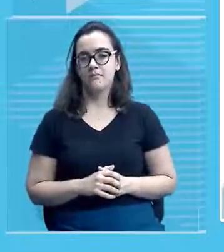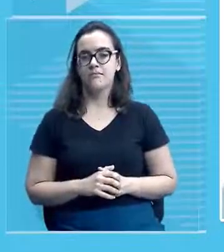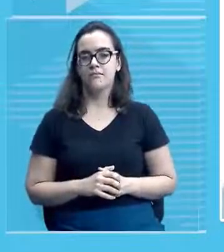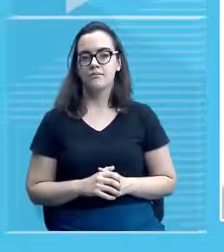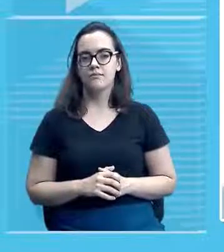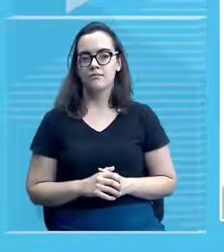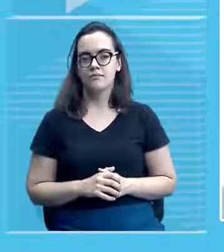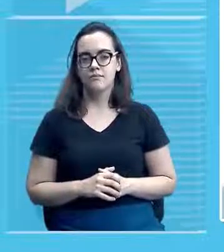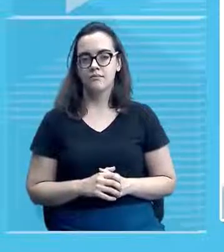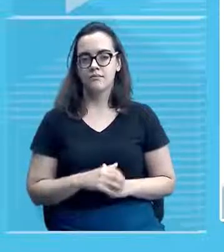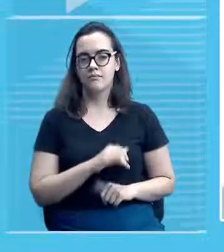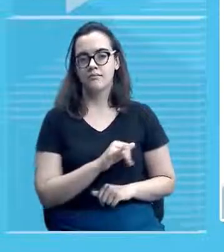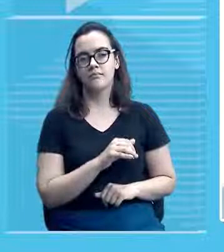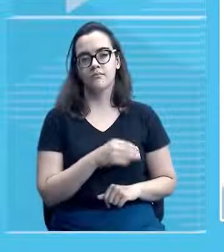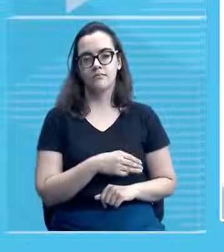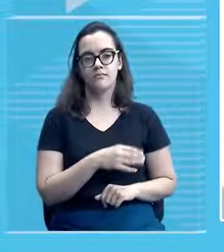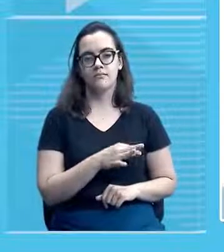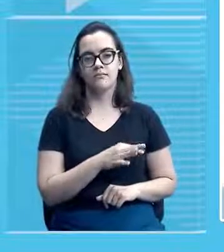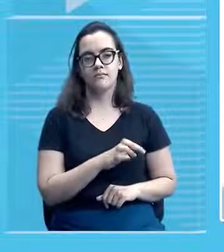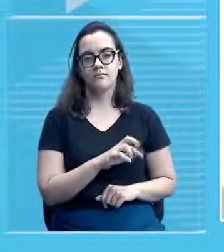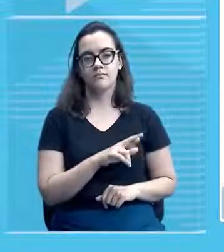mais abstrato